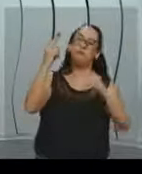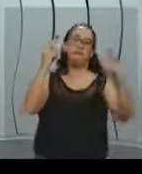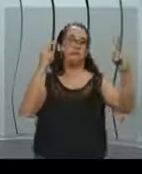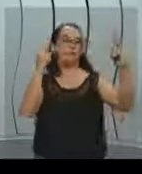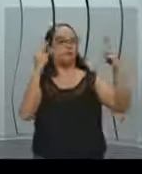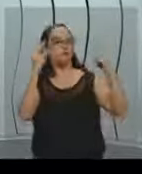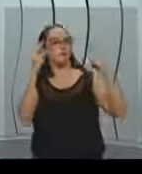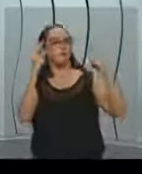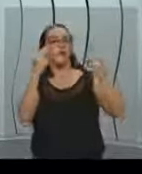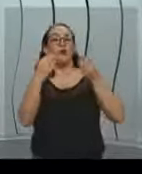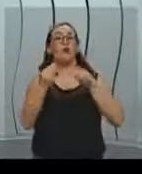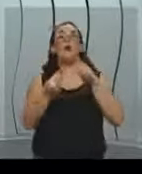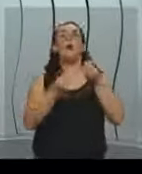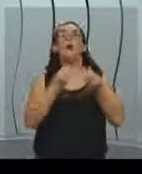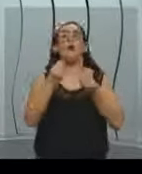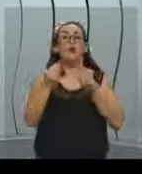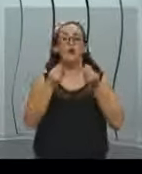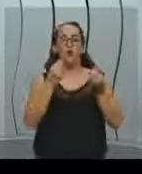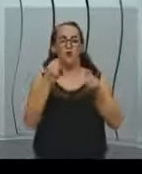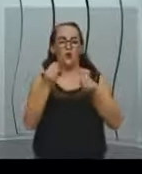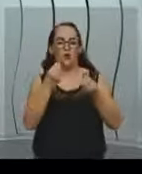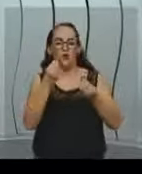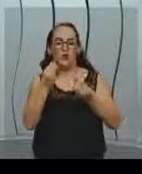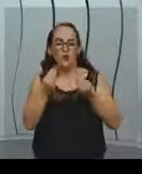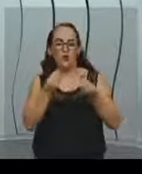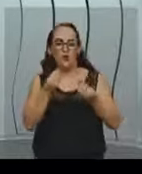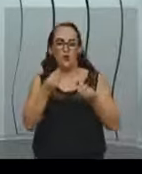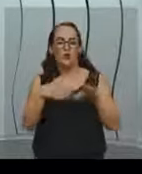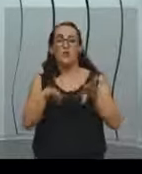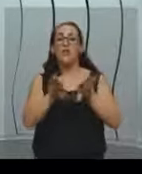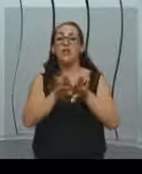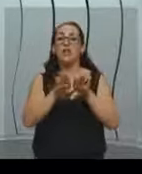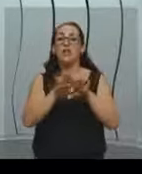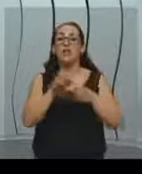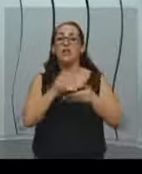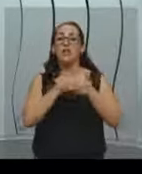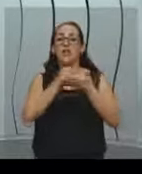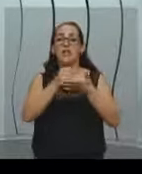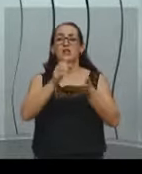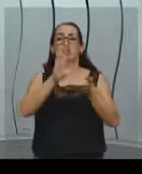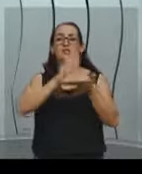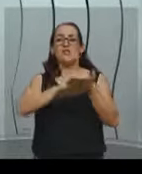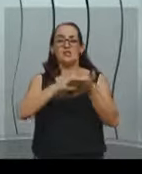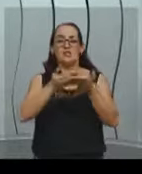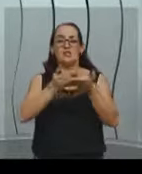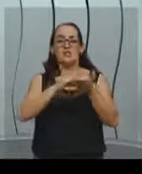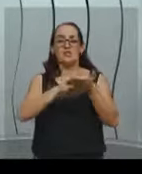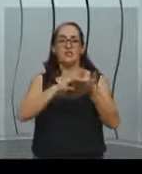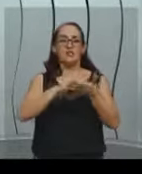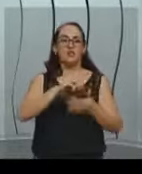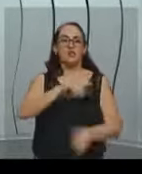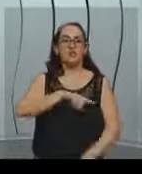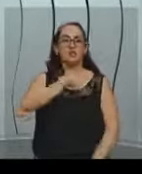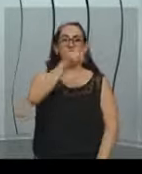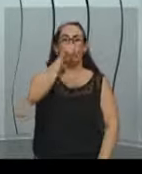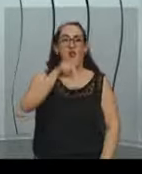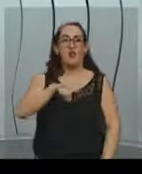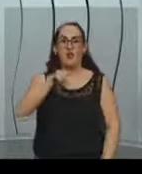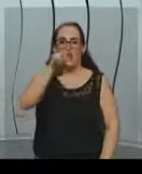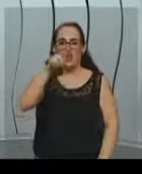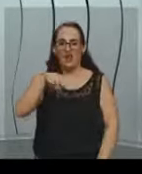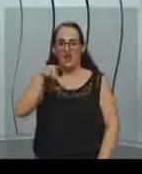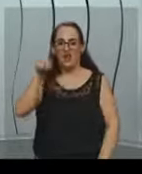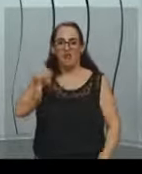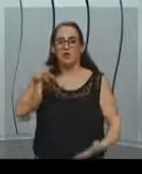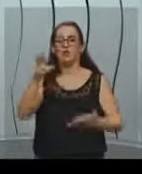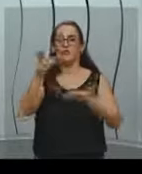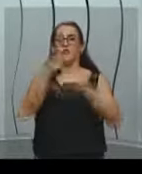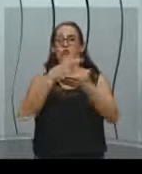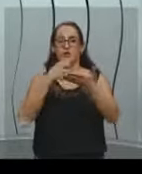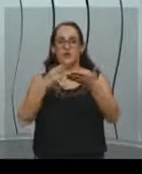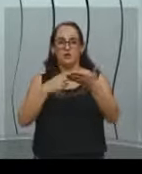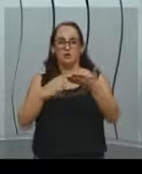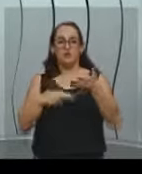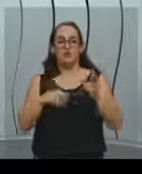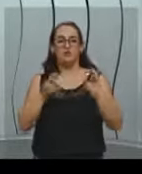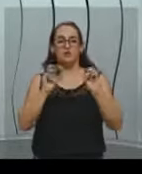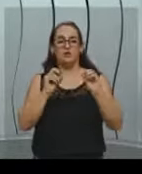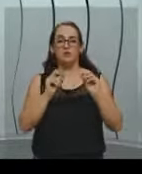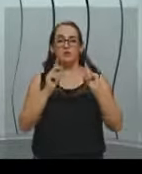aliás, ajuda muito na interpretação de gráficos e de imagens, ok?